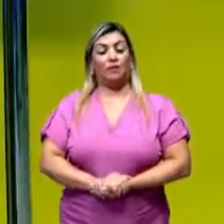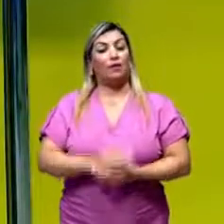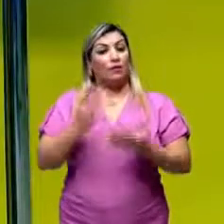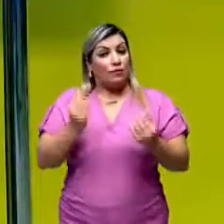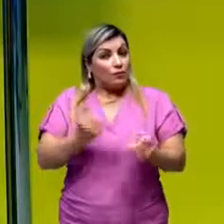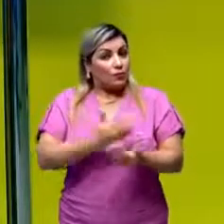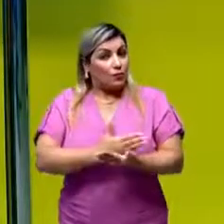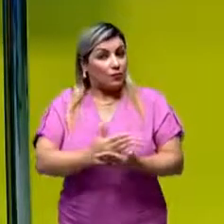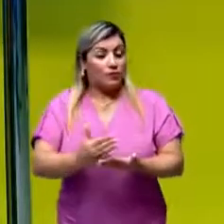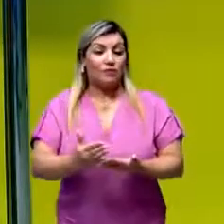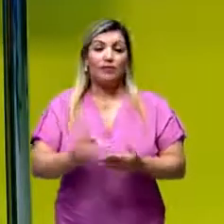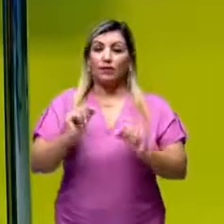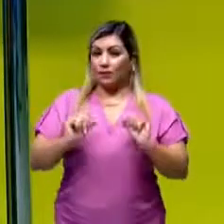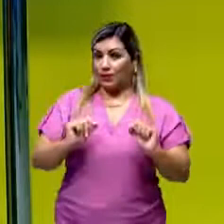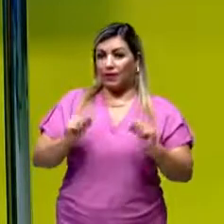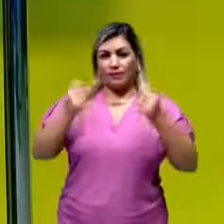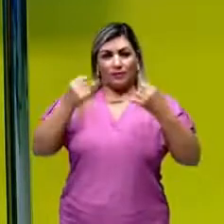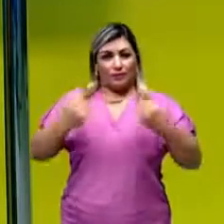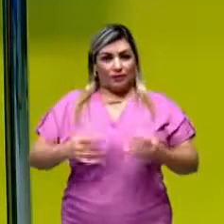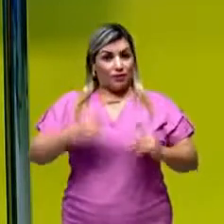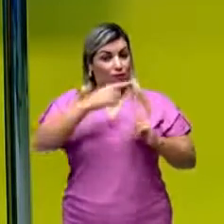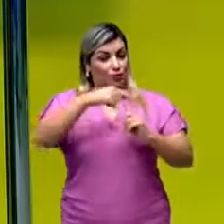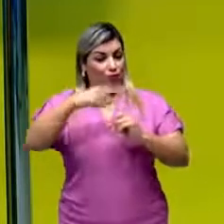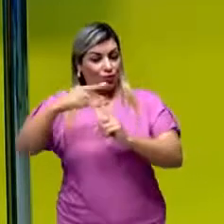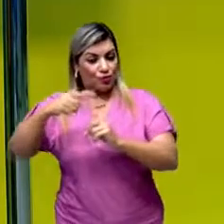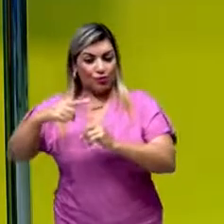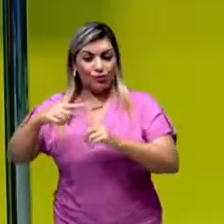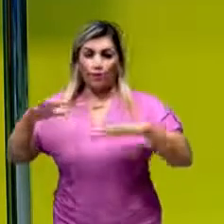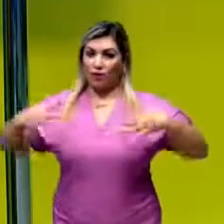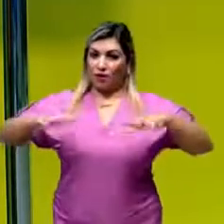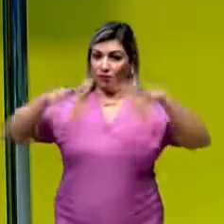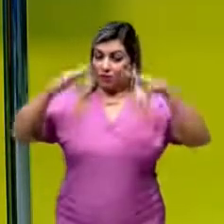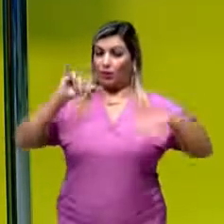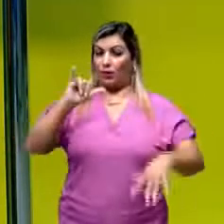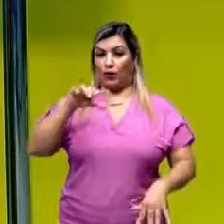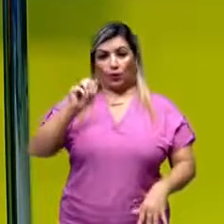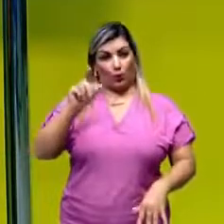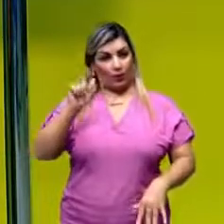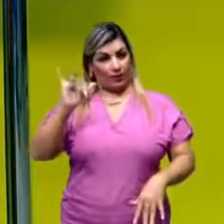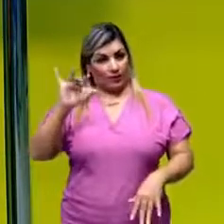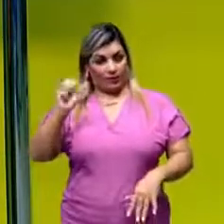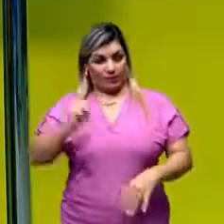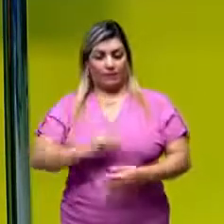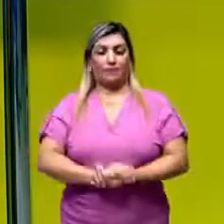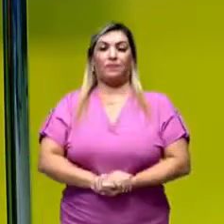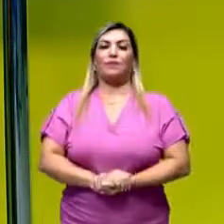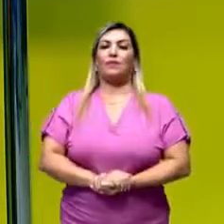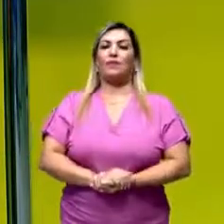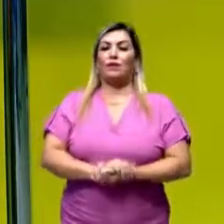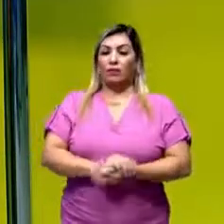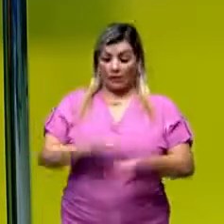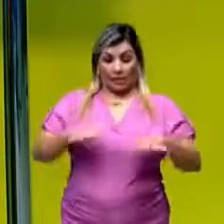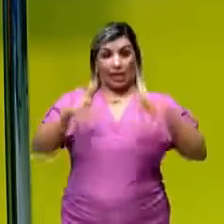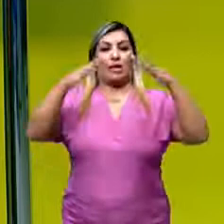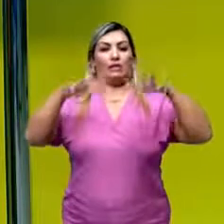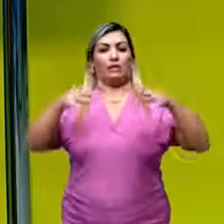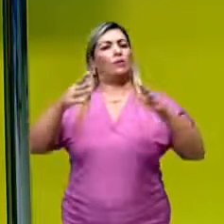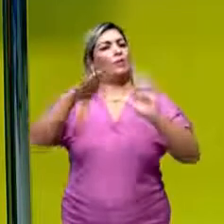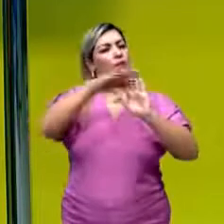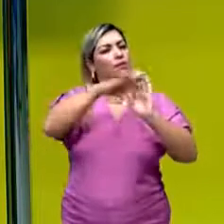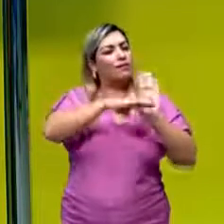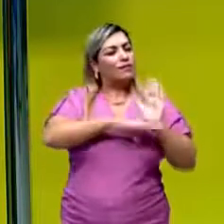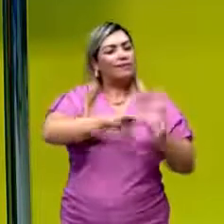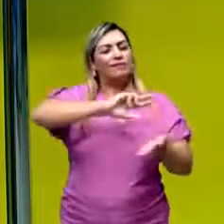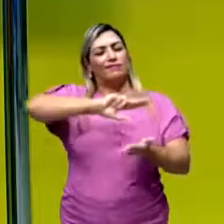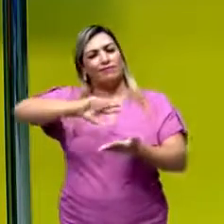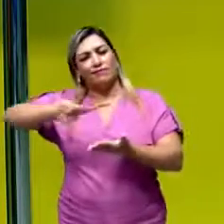vamos começar aí falando dos tipos de reações inorgânicas que tem. Bem, as reações elas podem ser classificadas